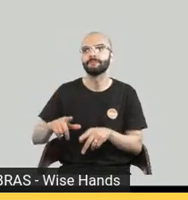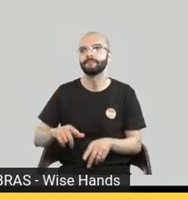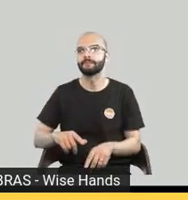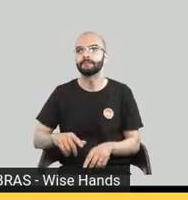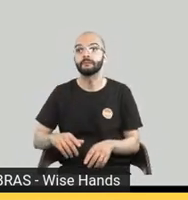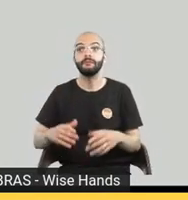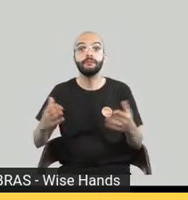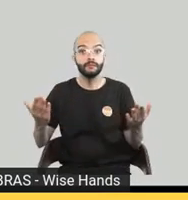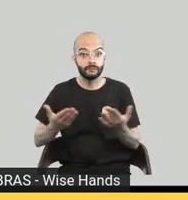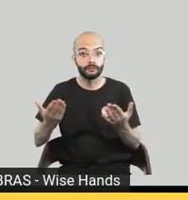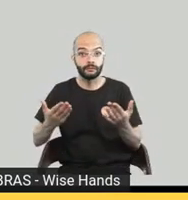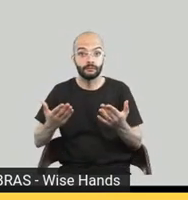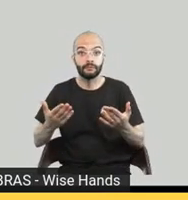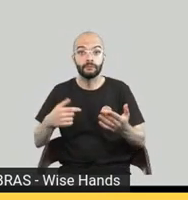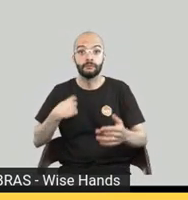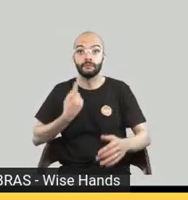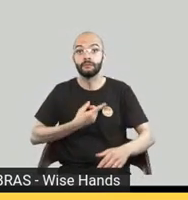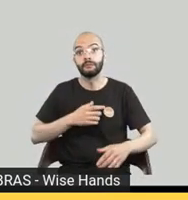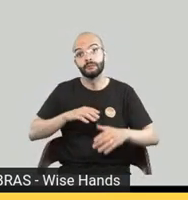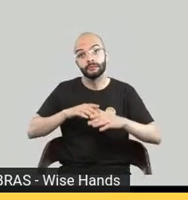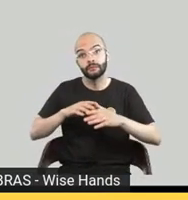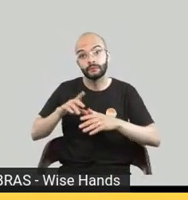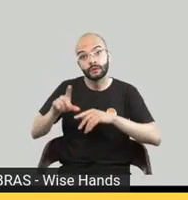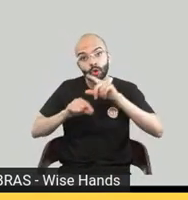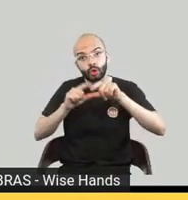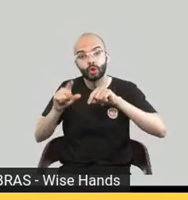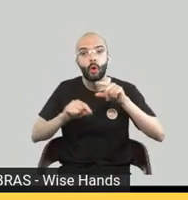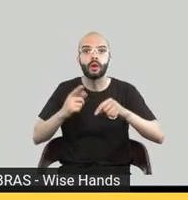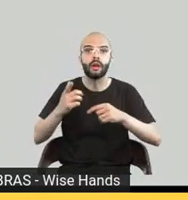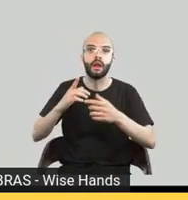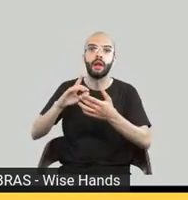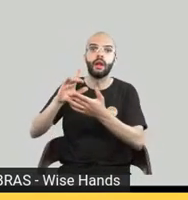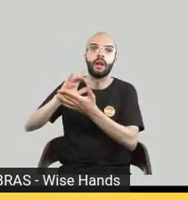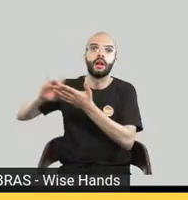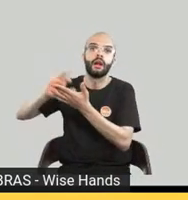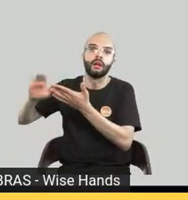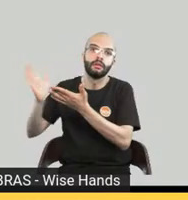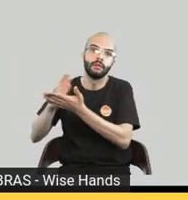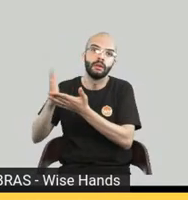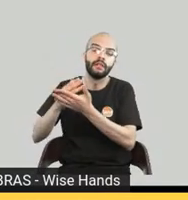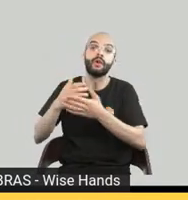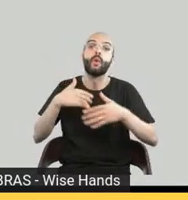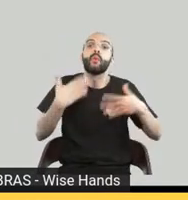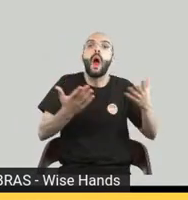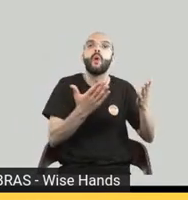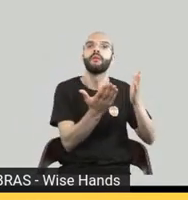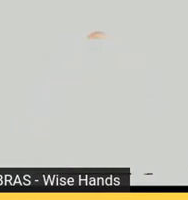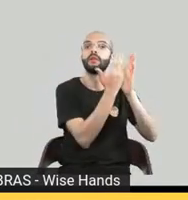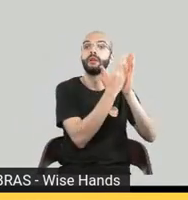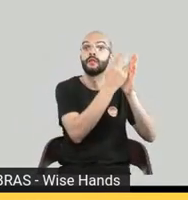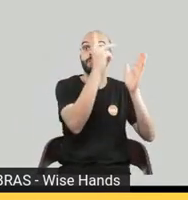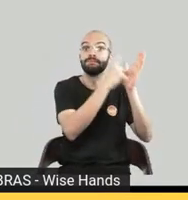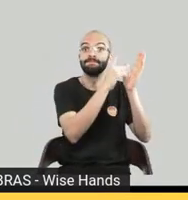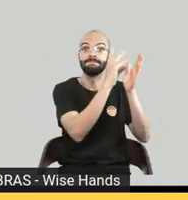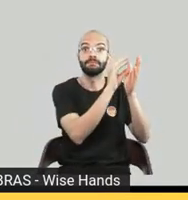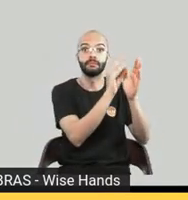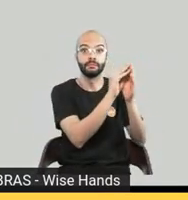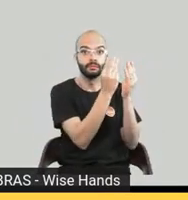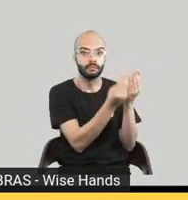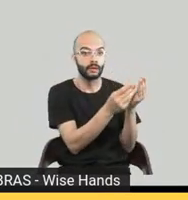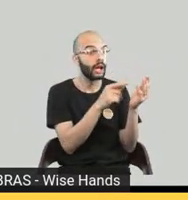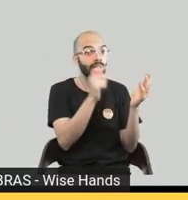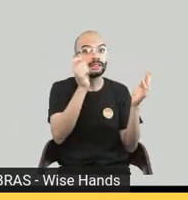a gente não está colocando tudo em audiolivro ainda mas ainda é uma escolha os custos são altos mas a inteligência artificial